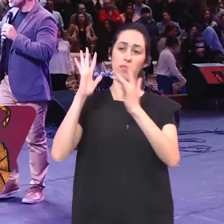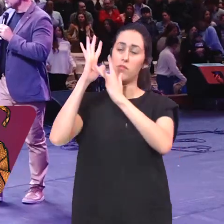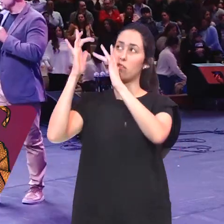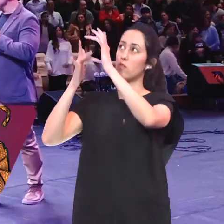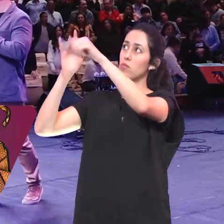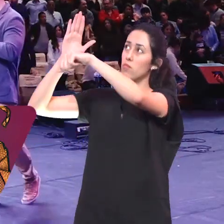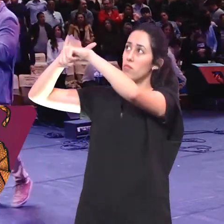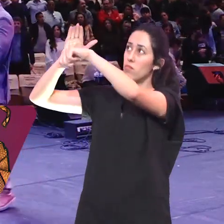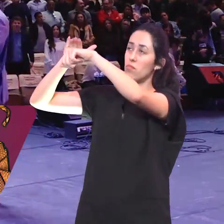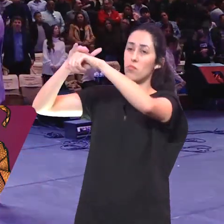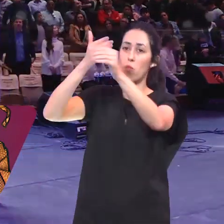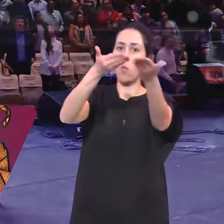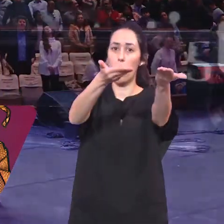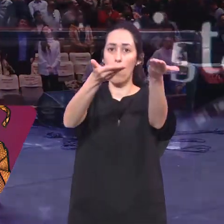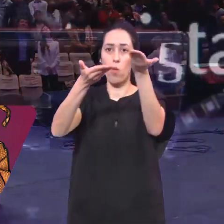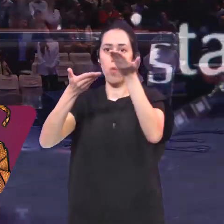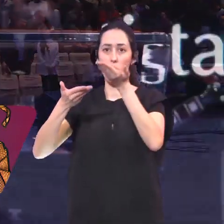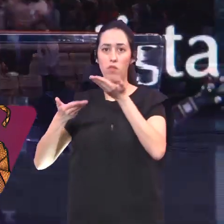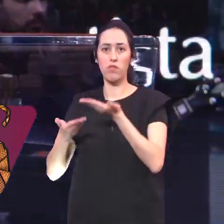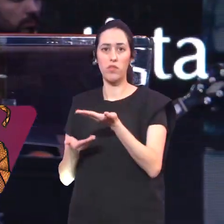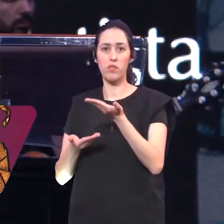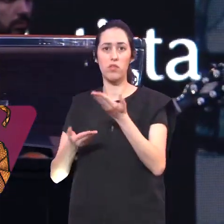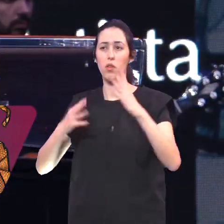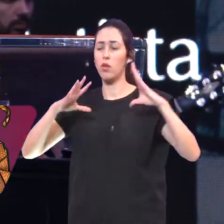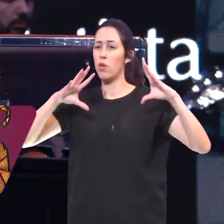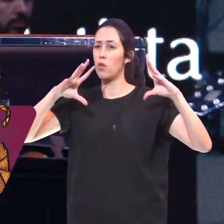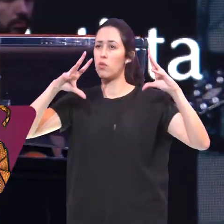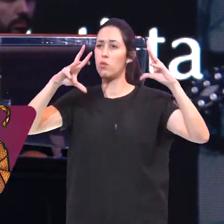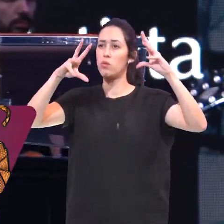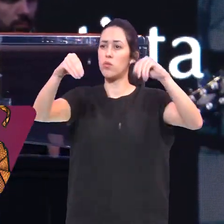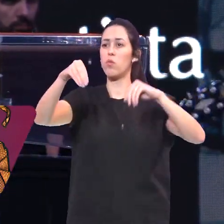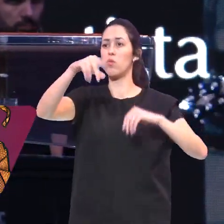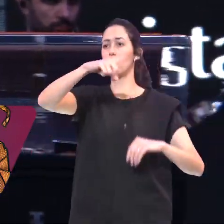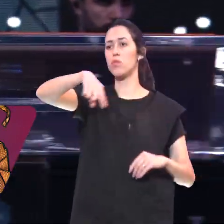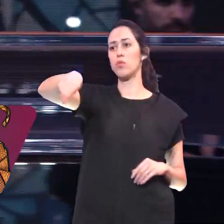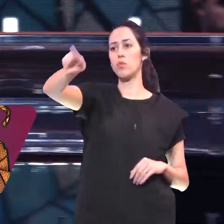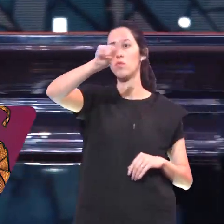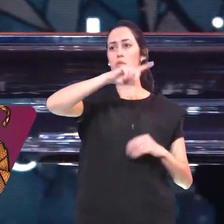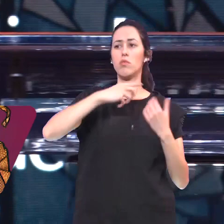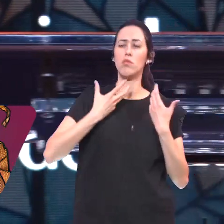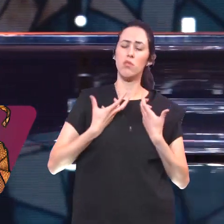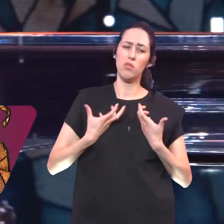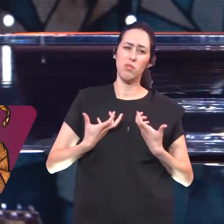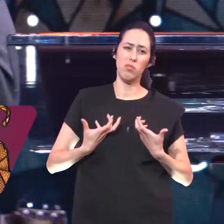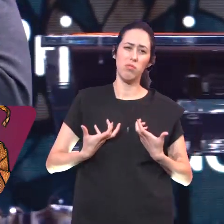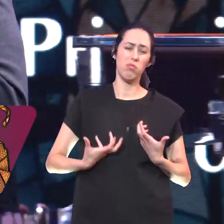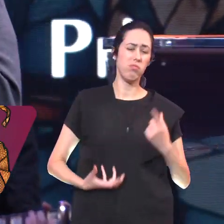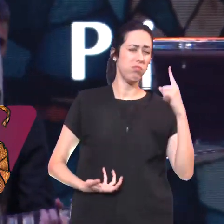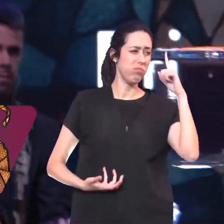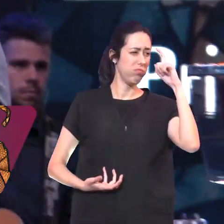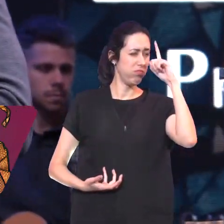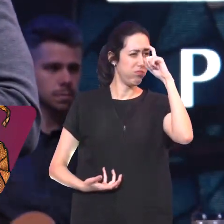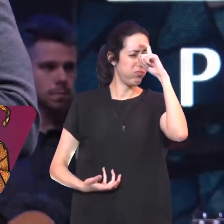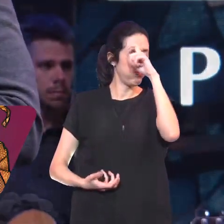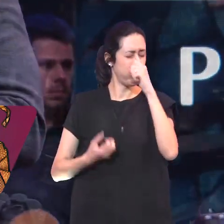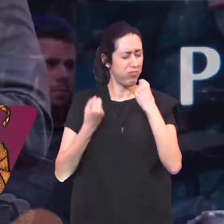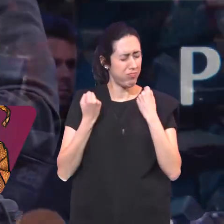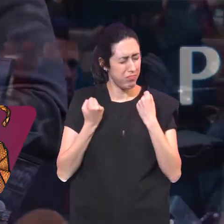Vinde a mim Todos vós Que está Escansados E sobrecarregados